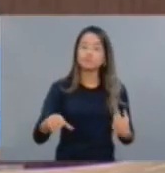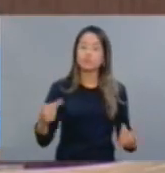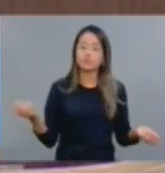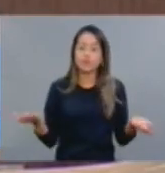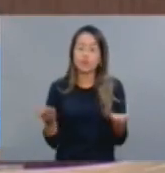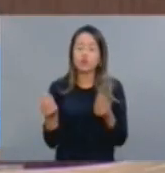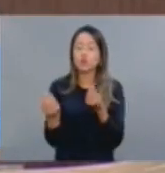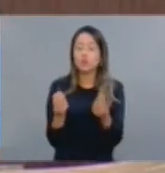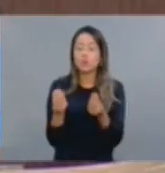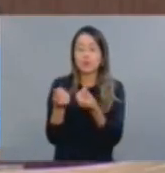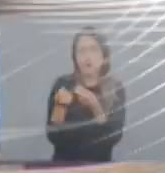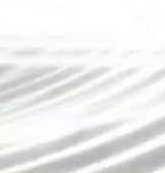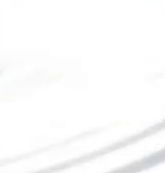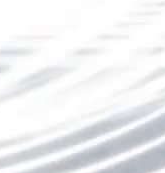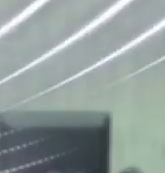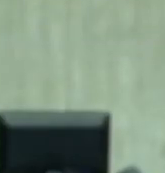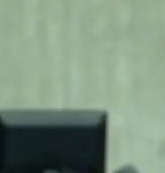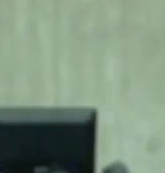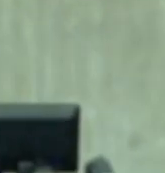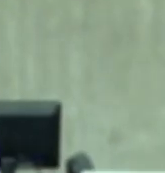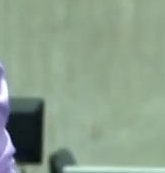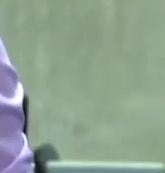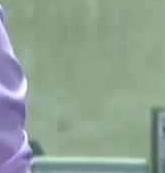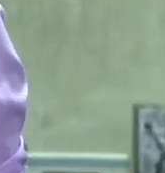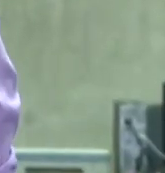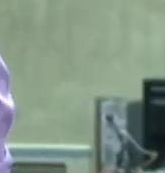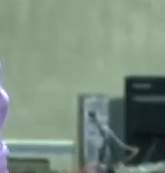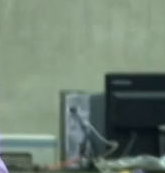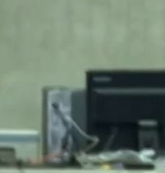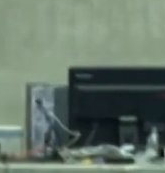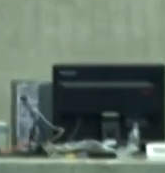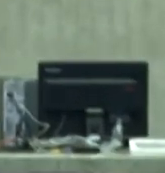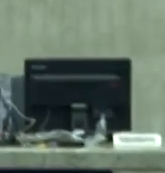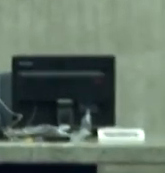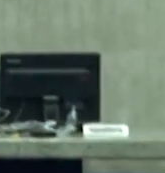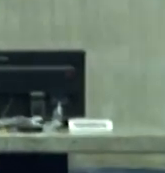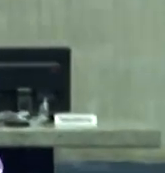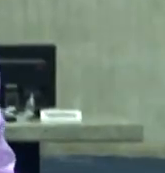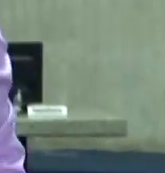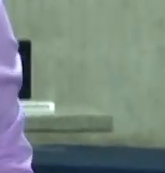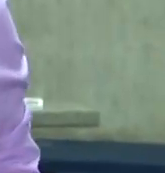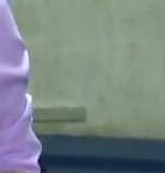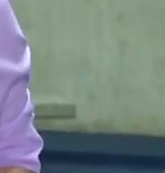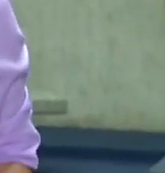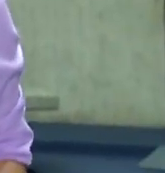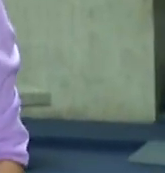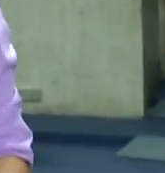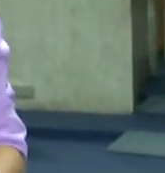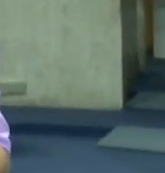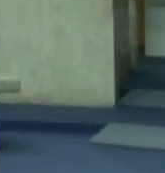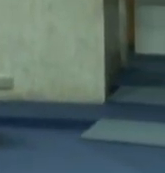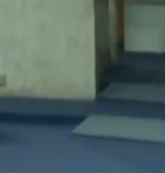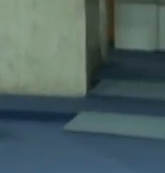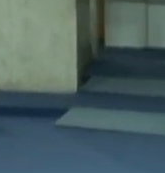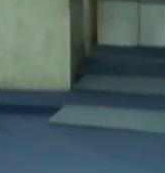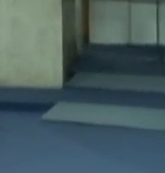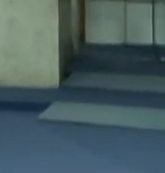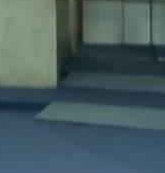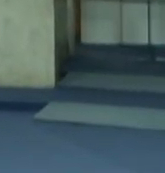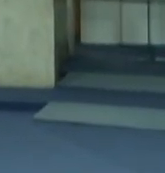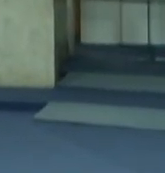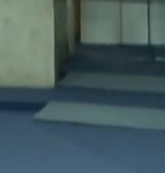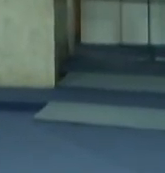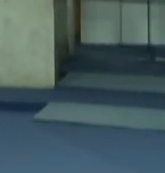funcionava a economia nesse país. O Opinião em Debate termina aqui. Exerça sua cidadania, acompanhe as sessões